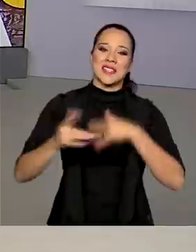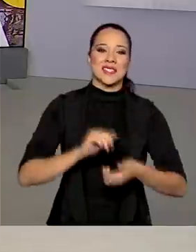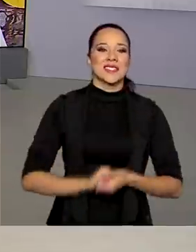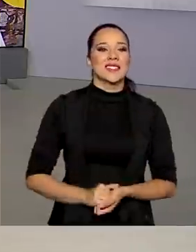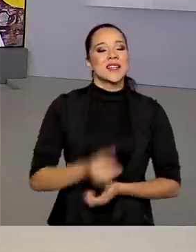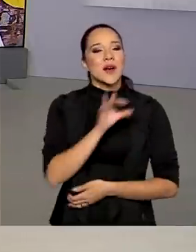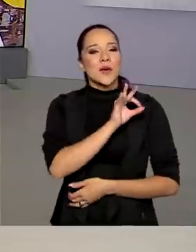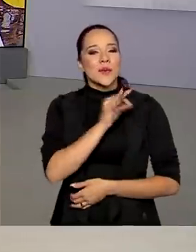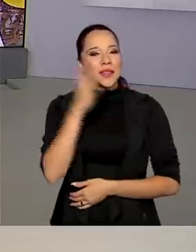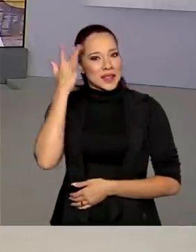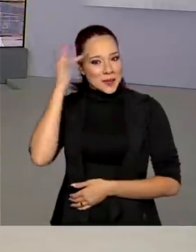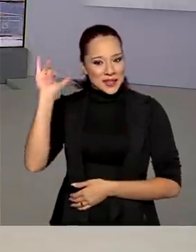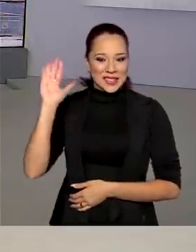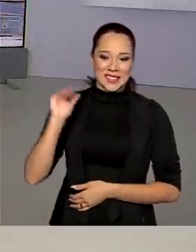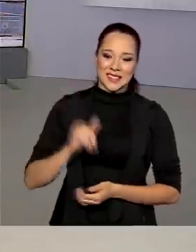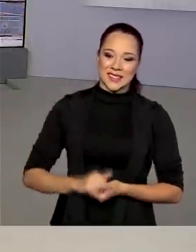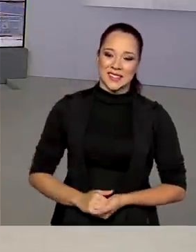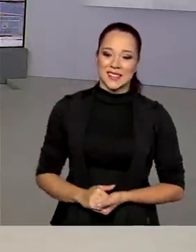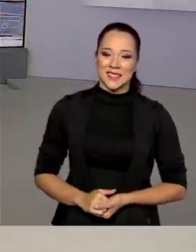sociais. Até amanhã.